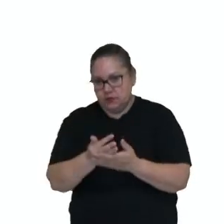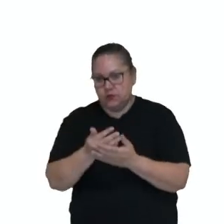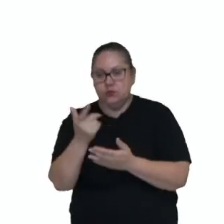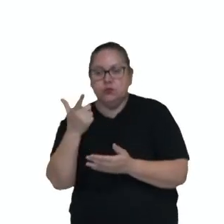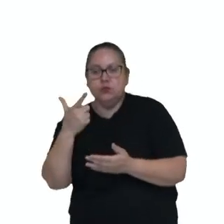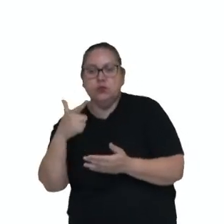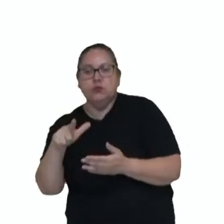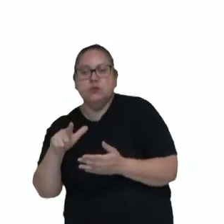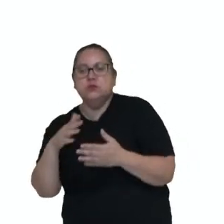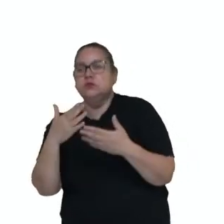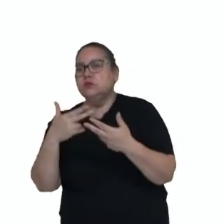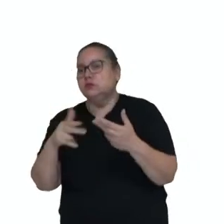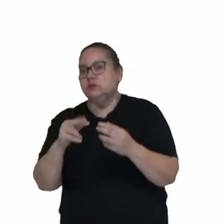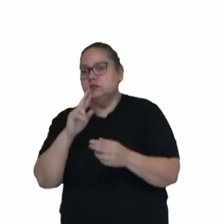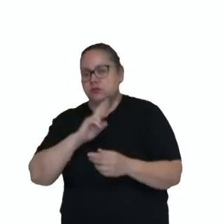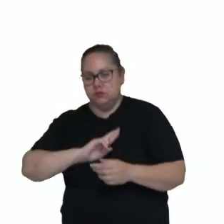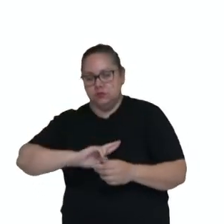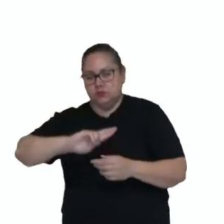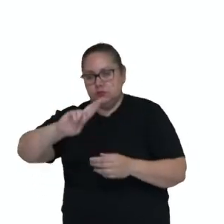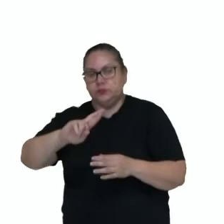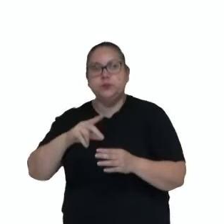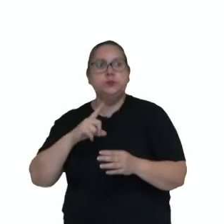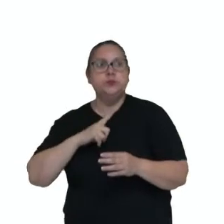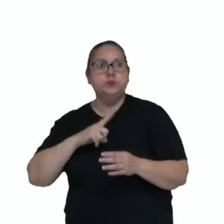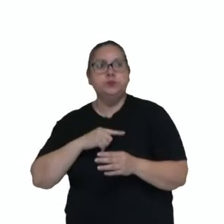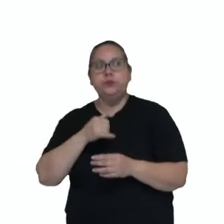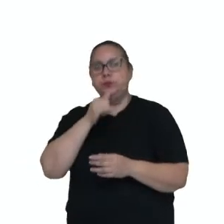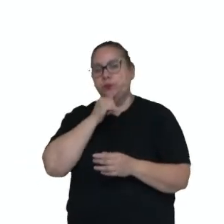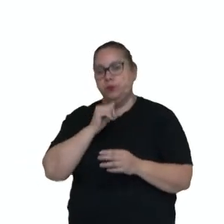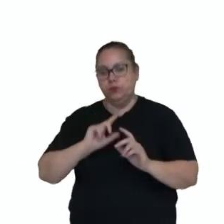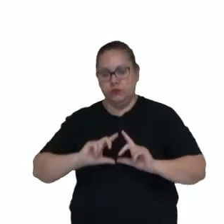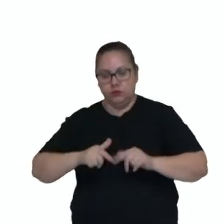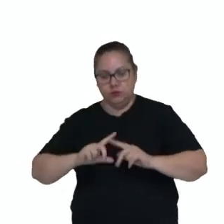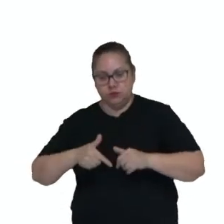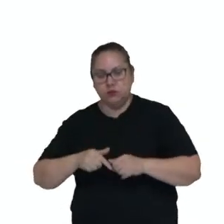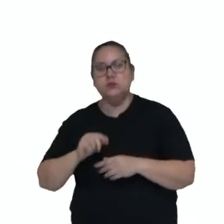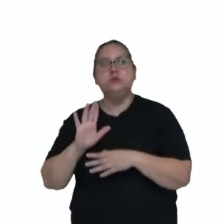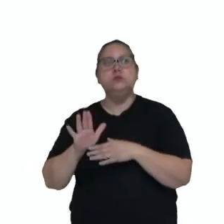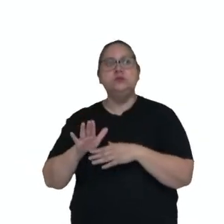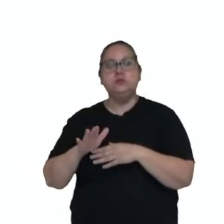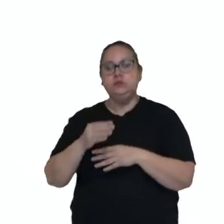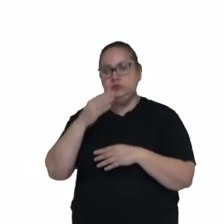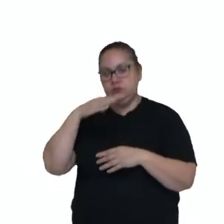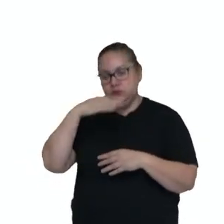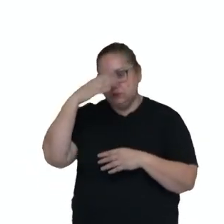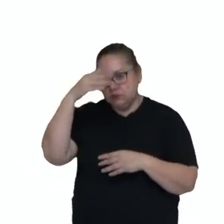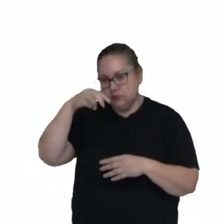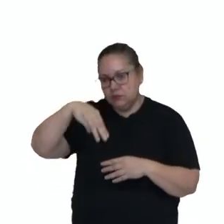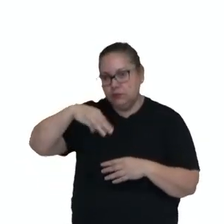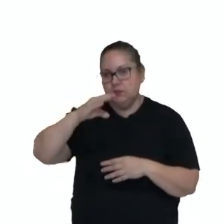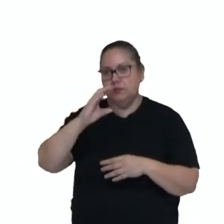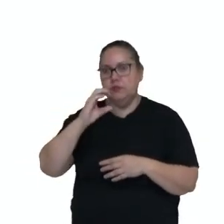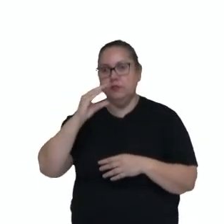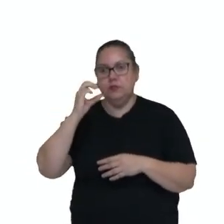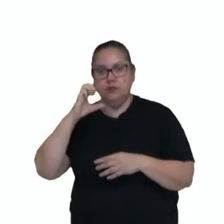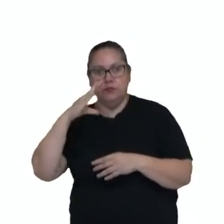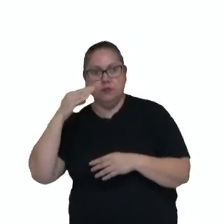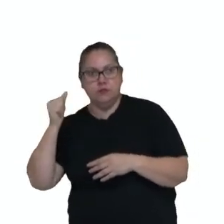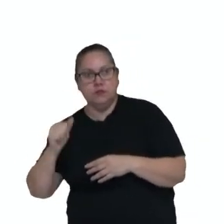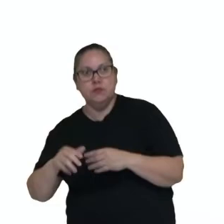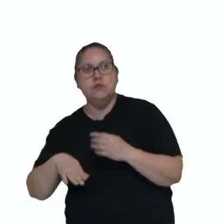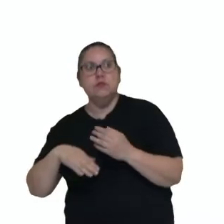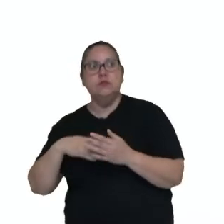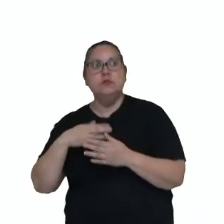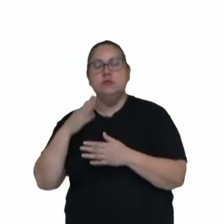doutrinas religiosas. Nós temos ali, por exemplo, Jerusalém, Israel, Meca, na Arábia Saudita, nós temos